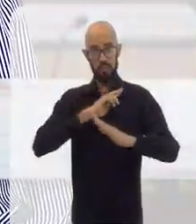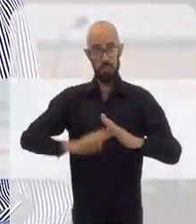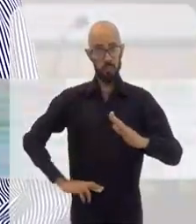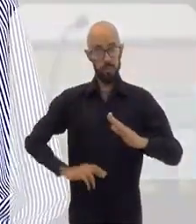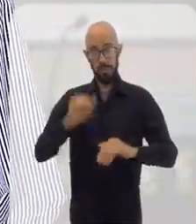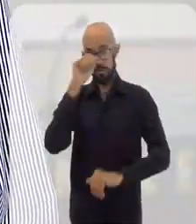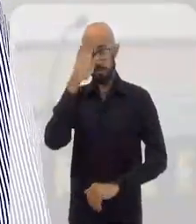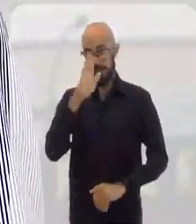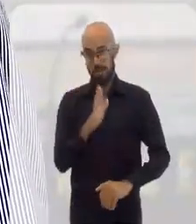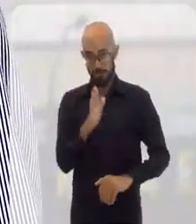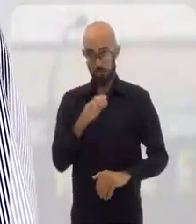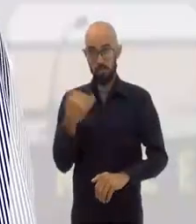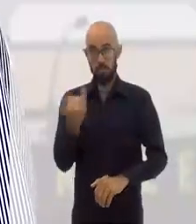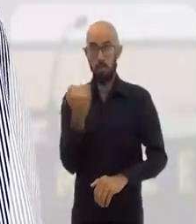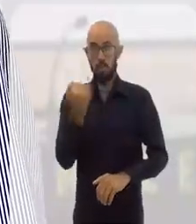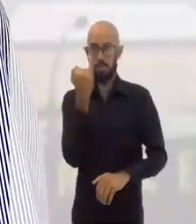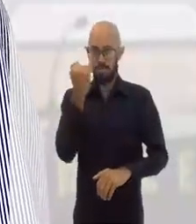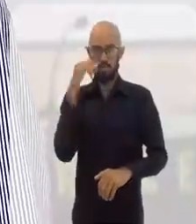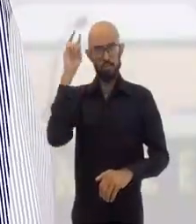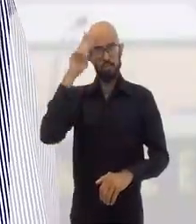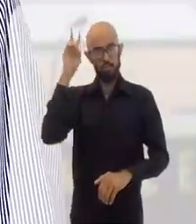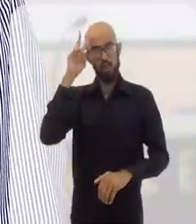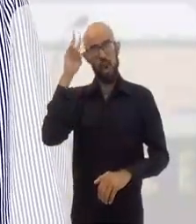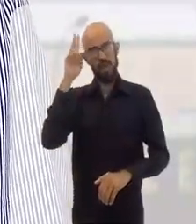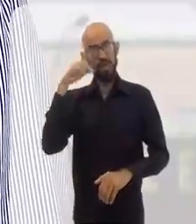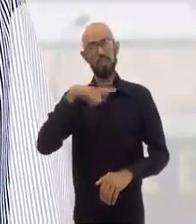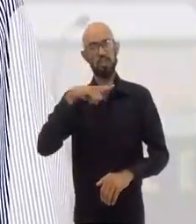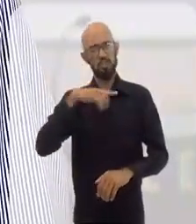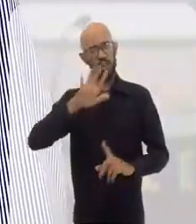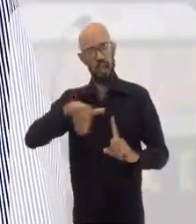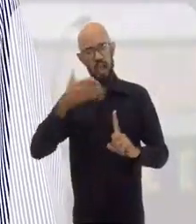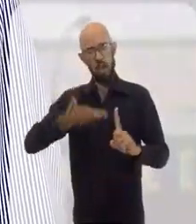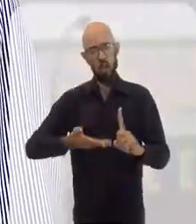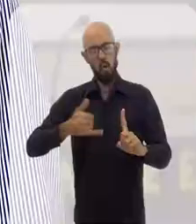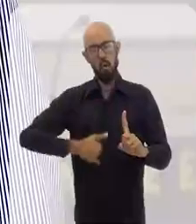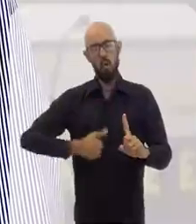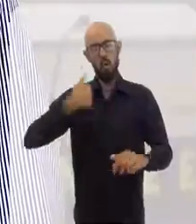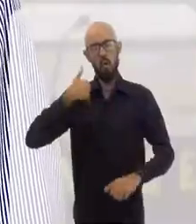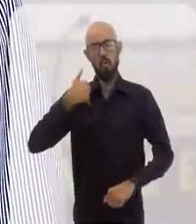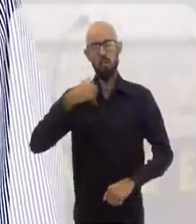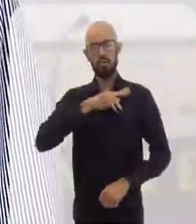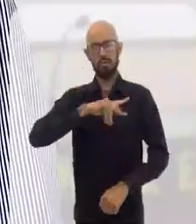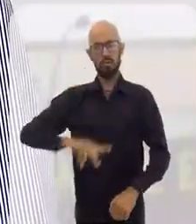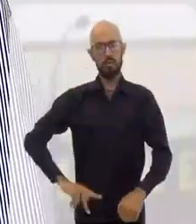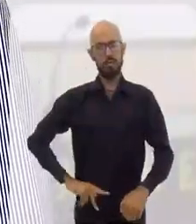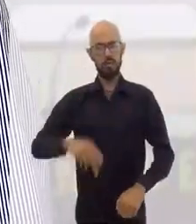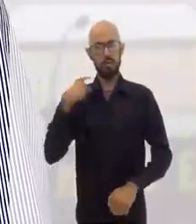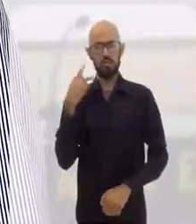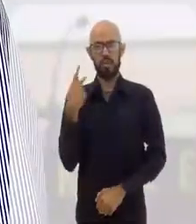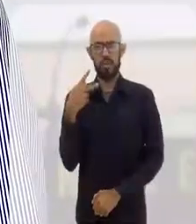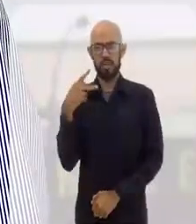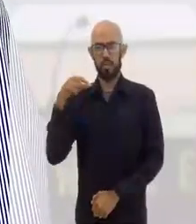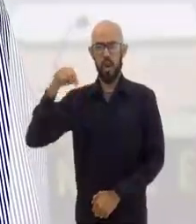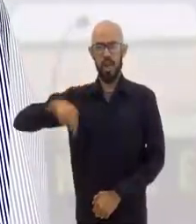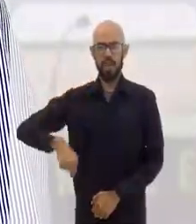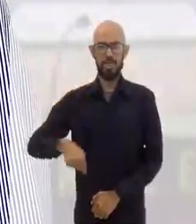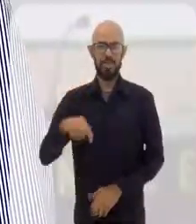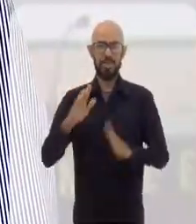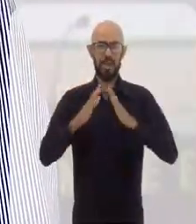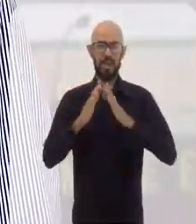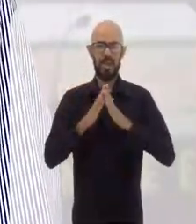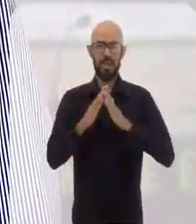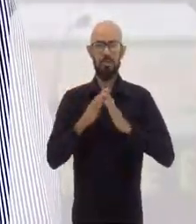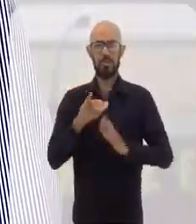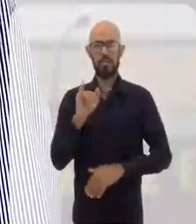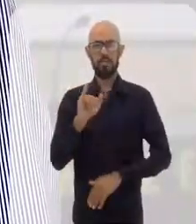Câmara Republicana do Brasil, uma Câmara importantíssima, uma história muito linda, e a gente tem a honra e orgulho de estar